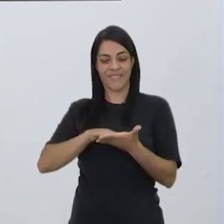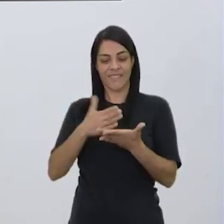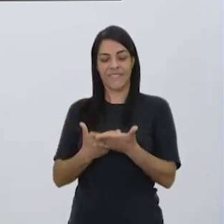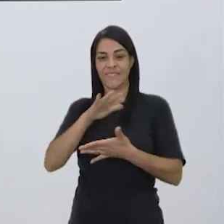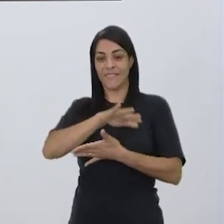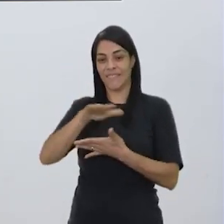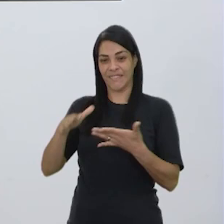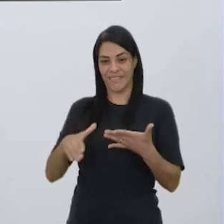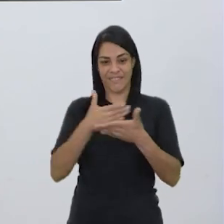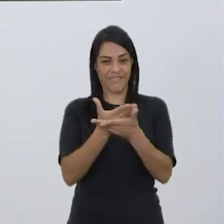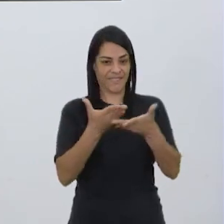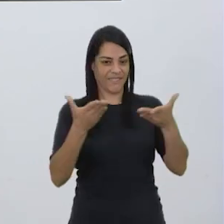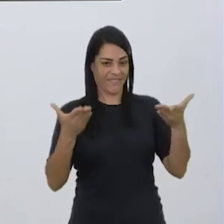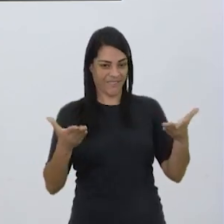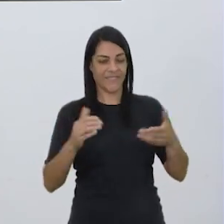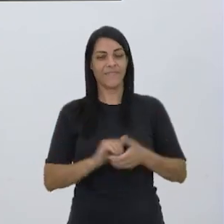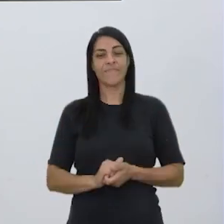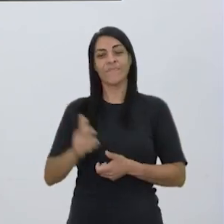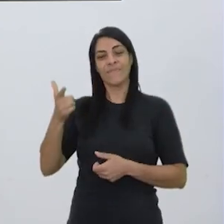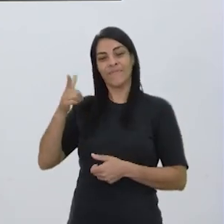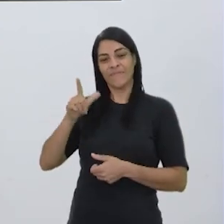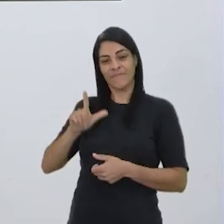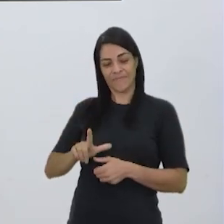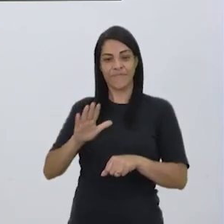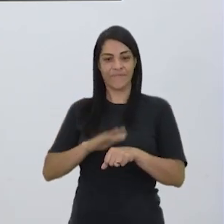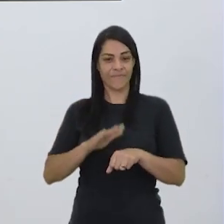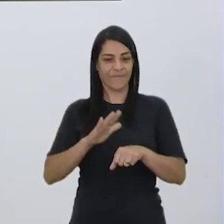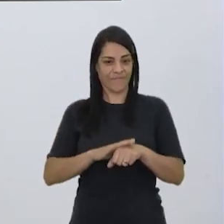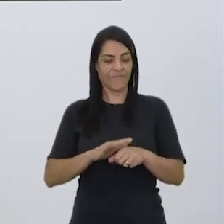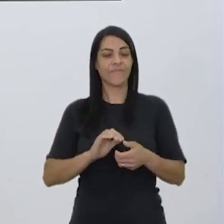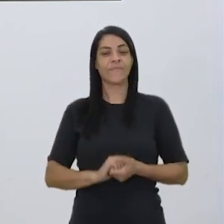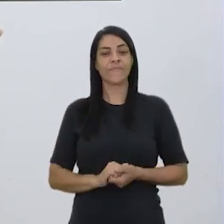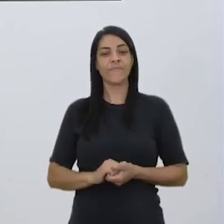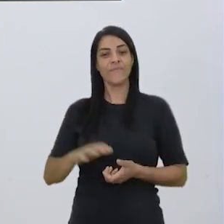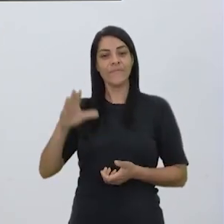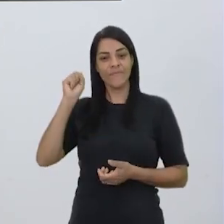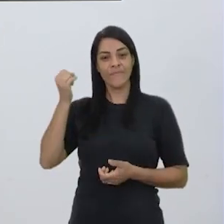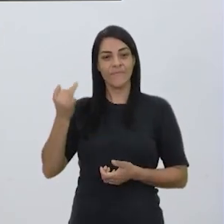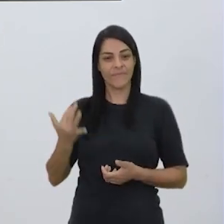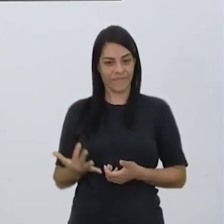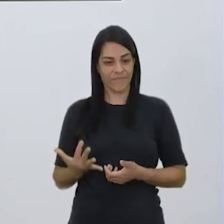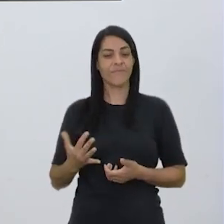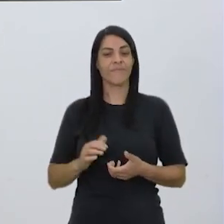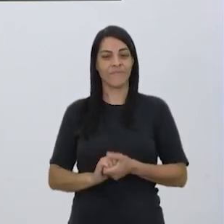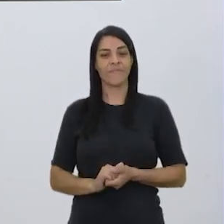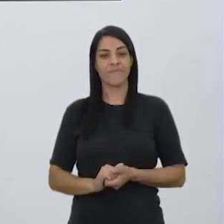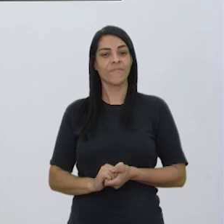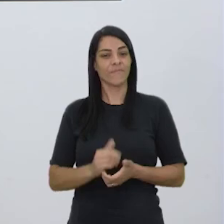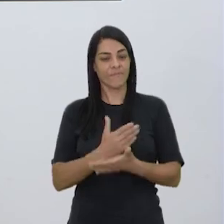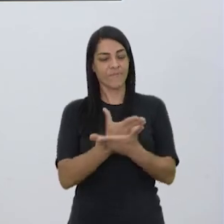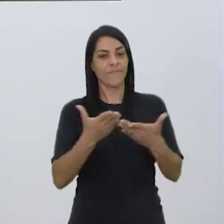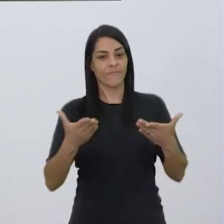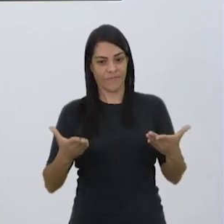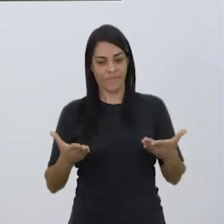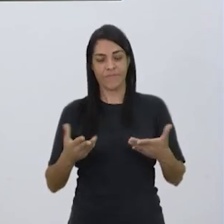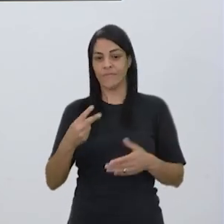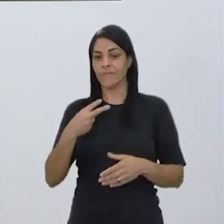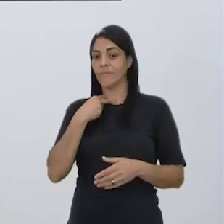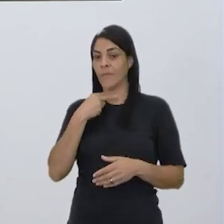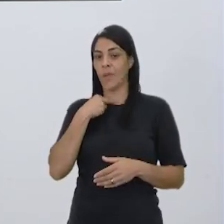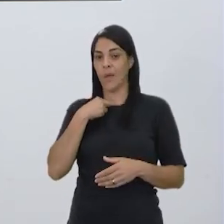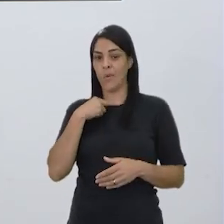libras pra gente. Então, mais uma vez, vou fazer a transcrição aqui do estúdio de mim, pra que você que não pode ver,